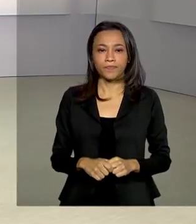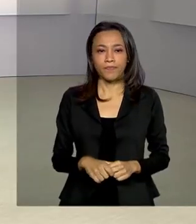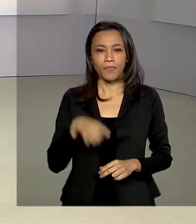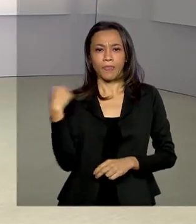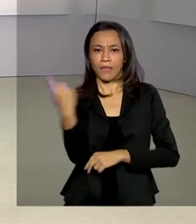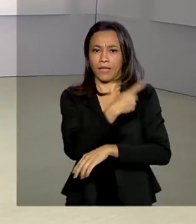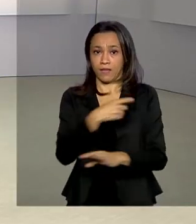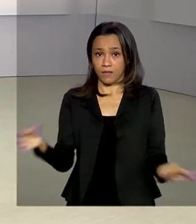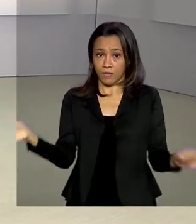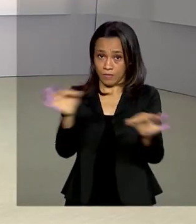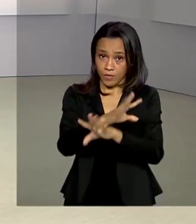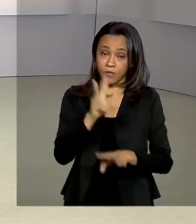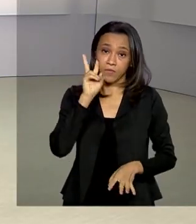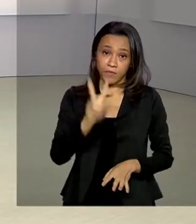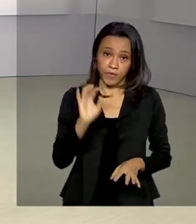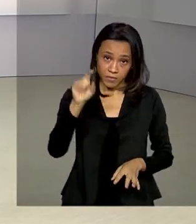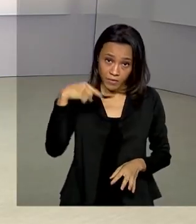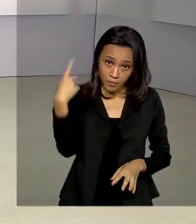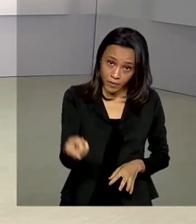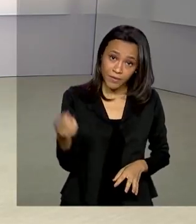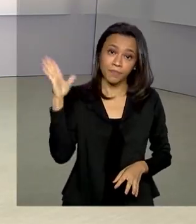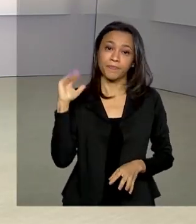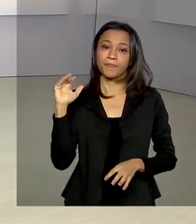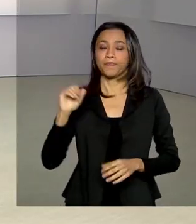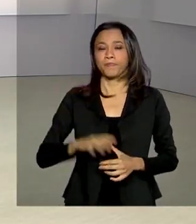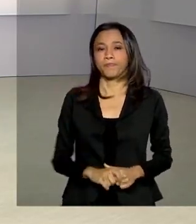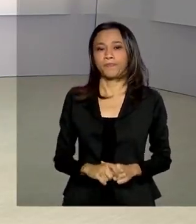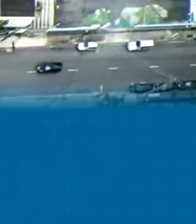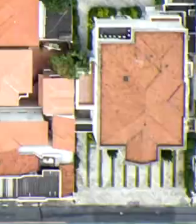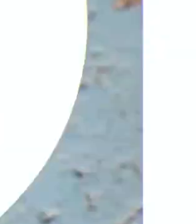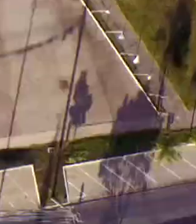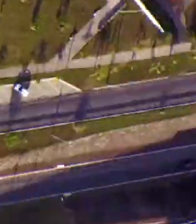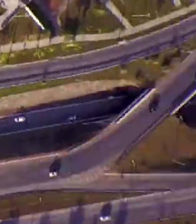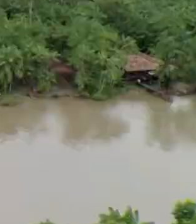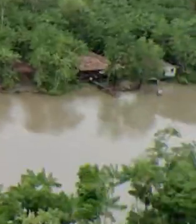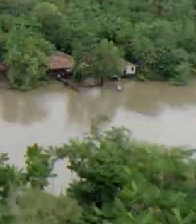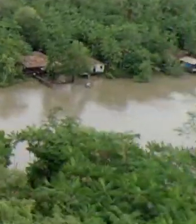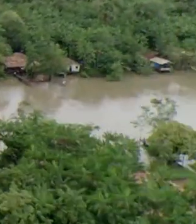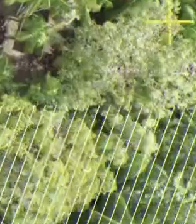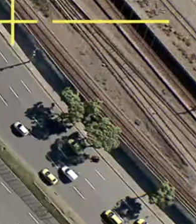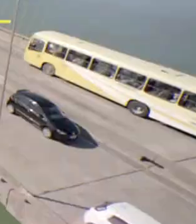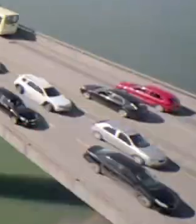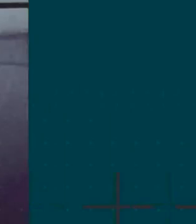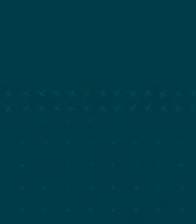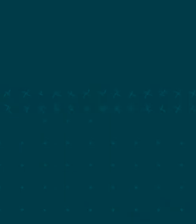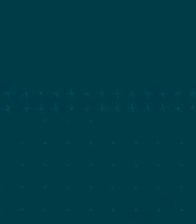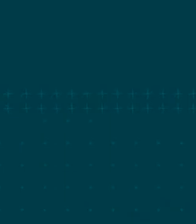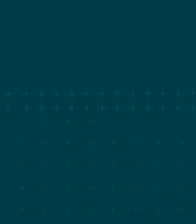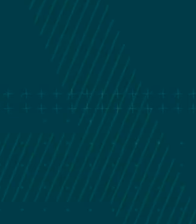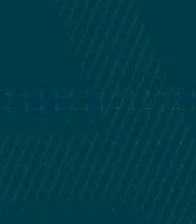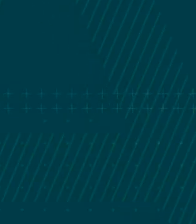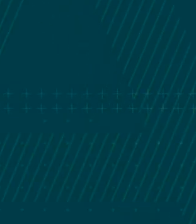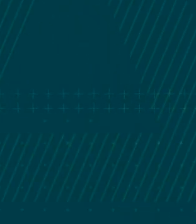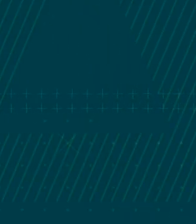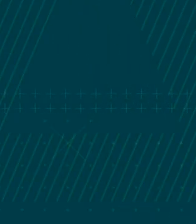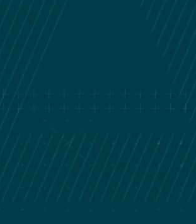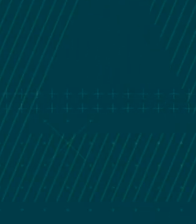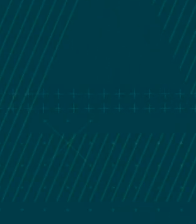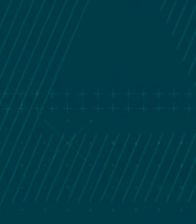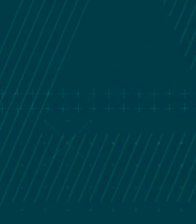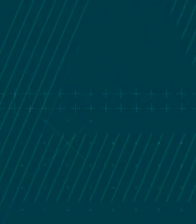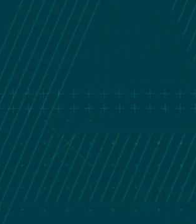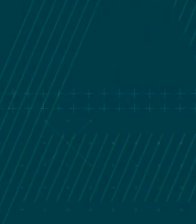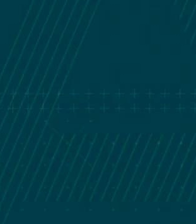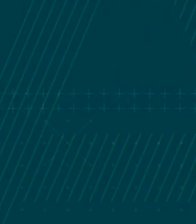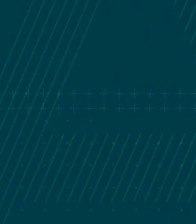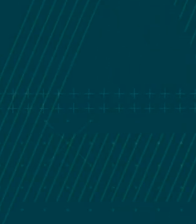A gente fica por aqui, nos vemos na próxima edição. Até lá! Transcrição Quintena Coelho